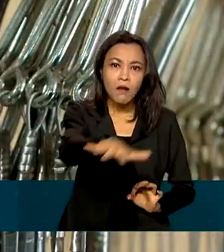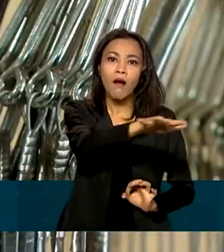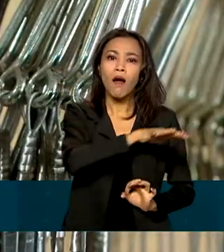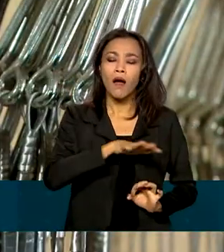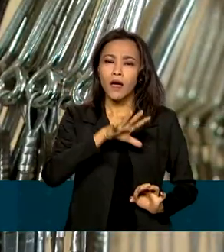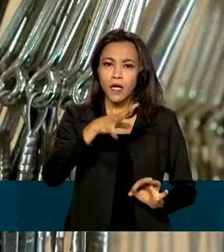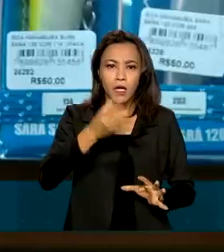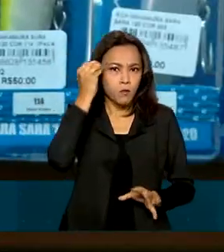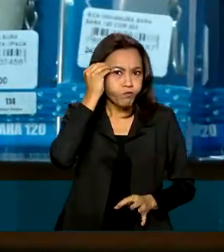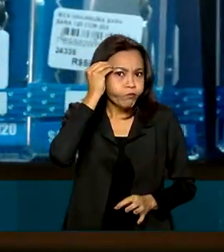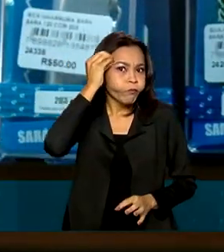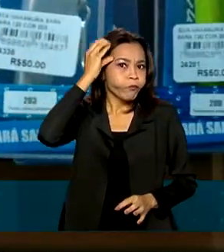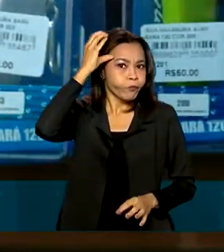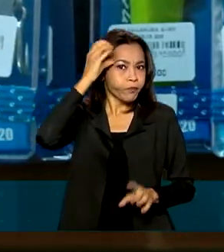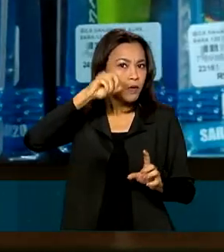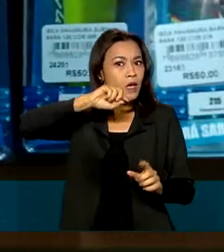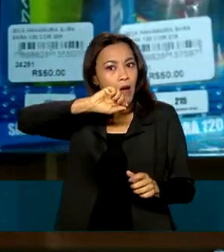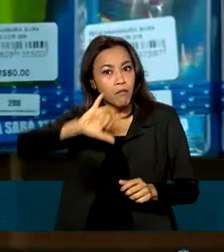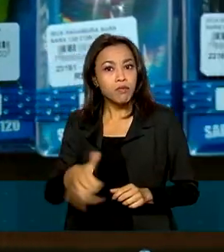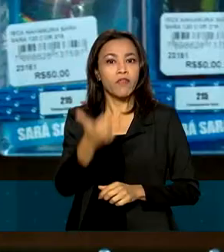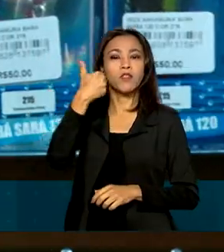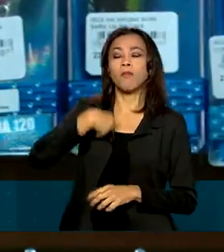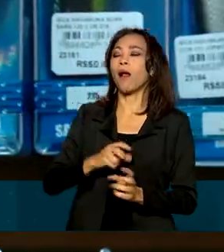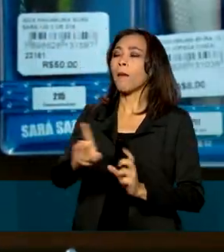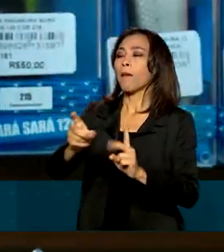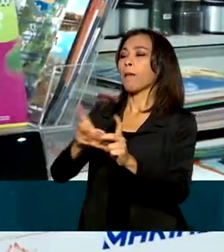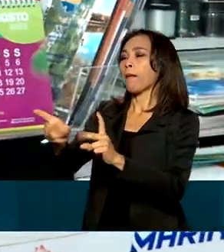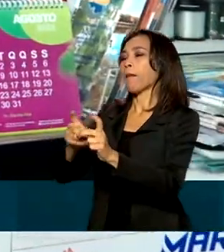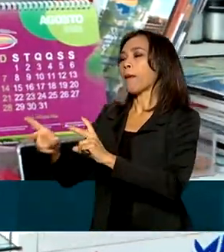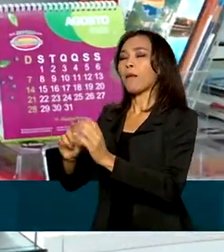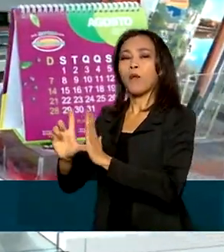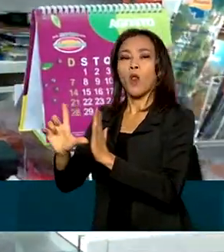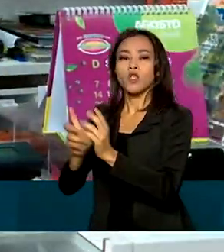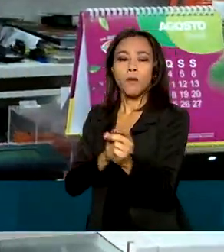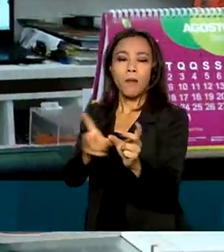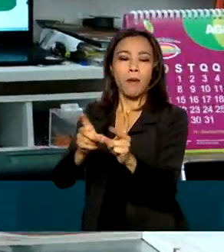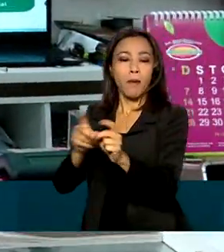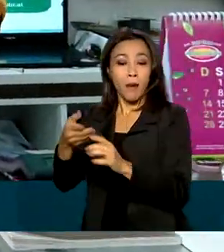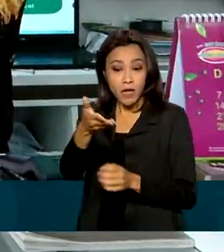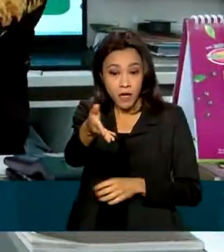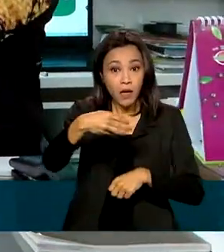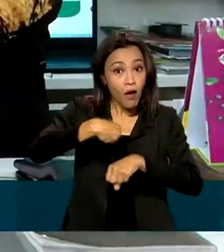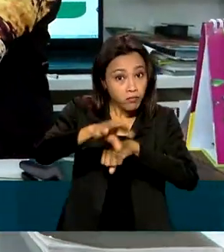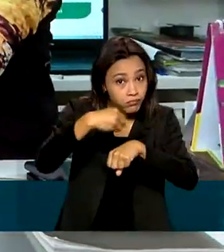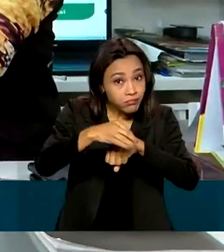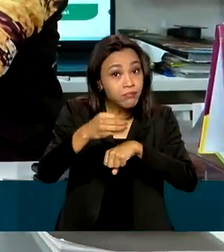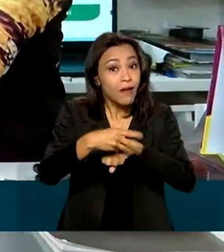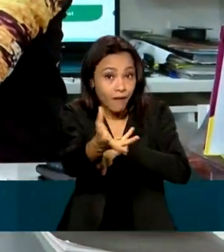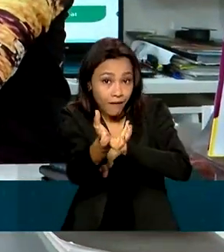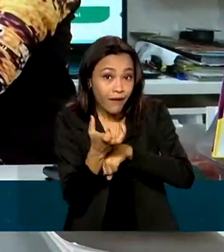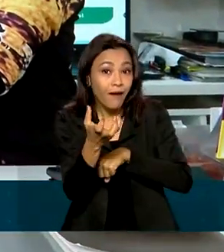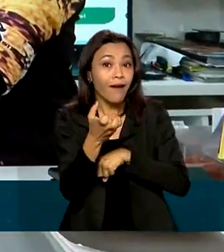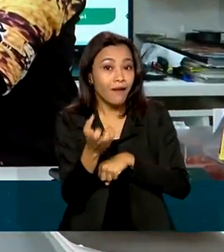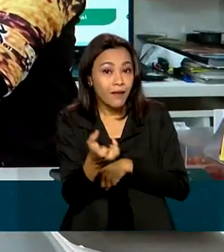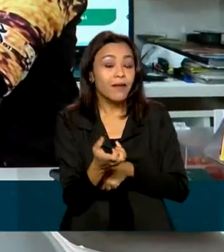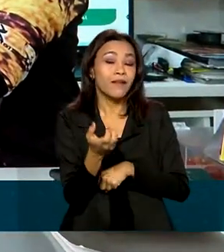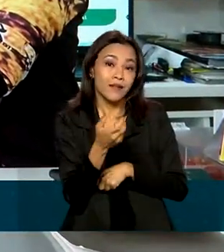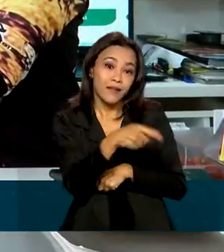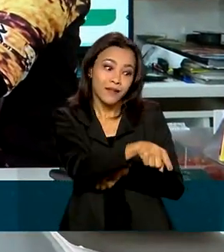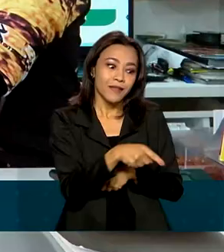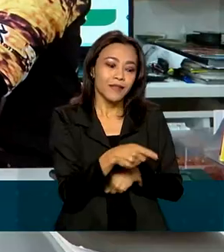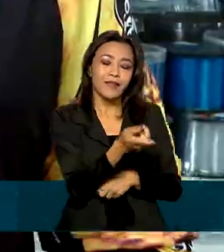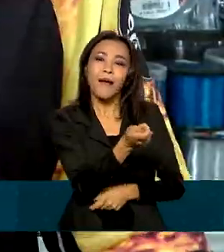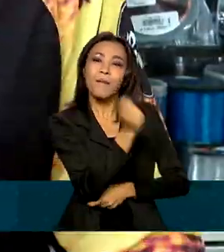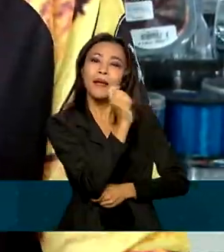conhecimento virou um negócio rentável e hoje dá dicas para os iniciantes que querem se aventurar na pesca